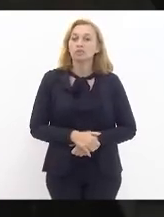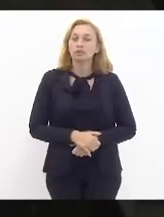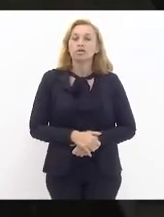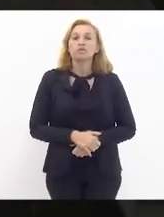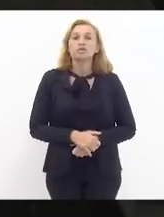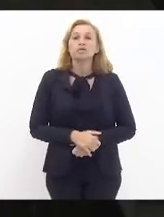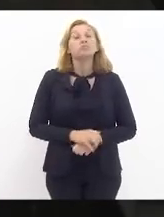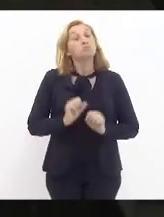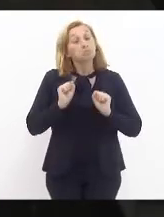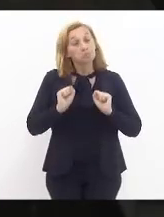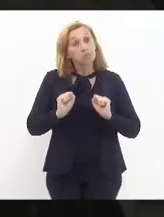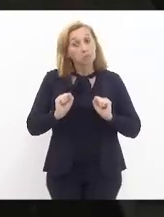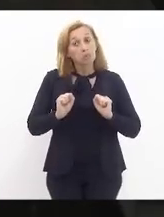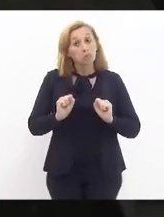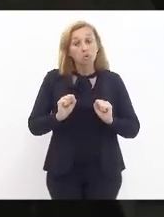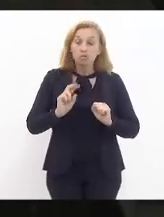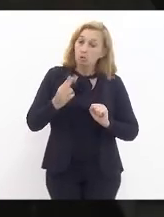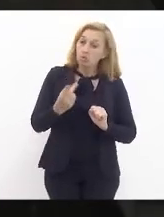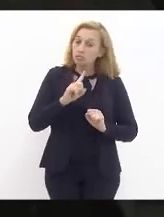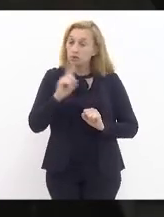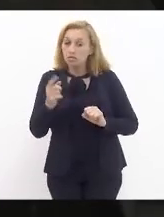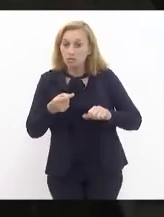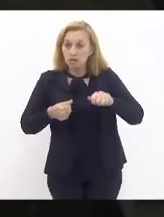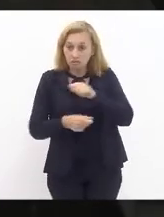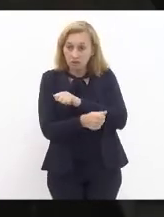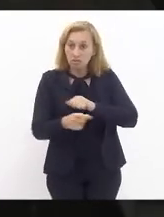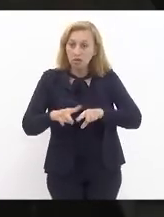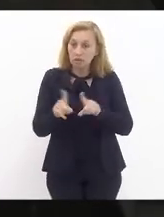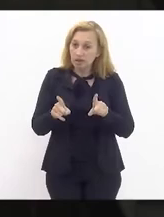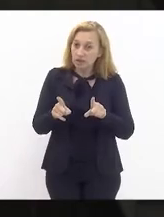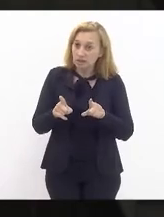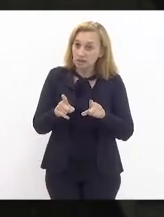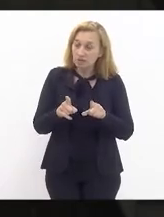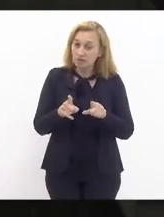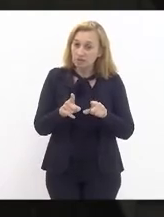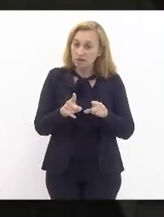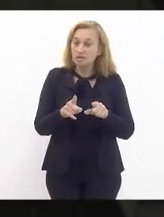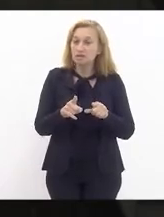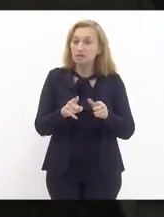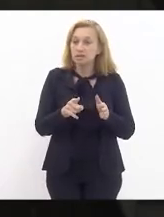que pode querer ou não investir. Mas ele fez essa programação.